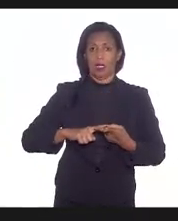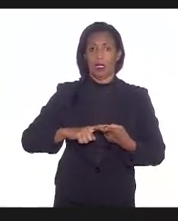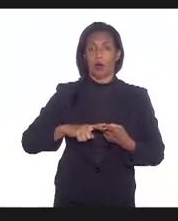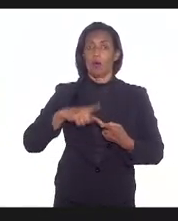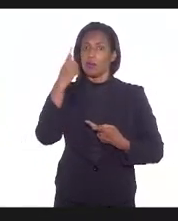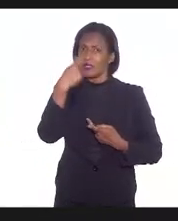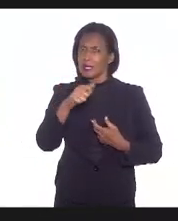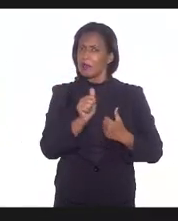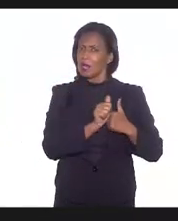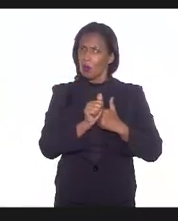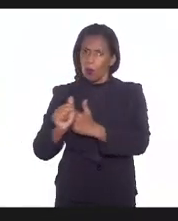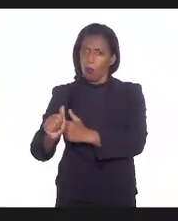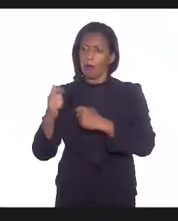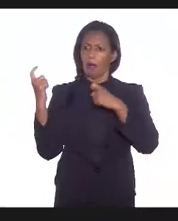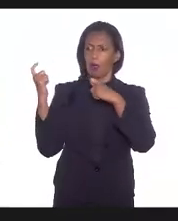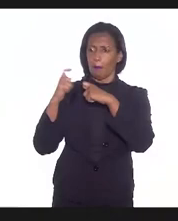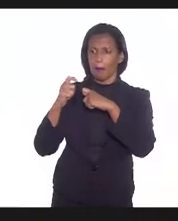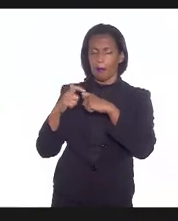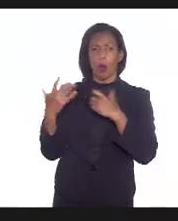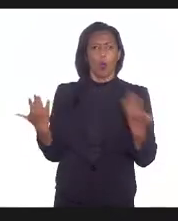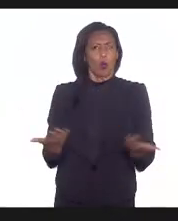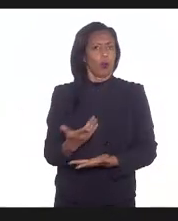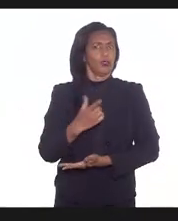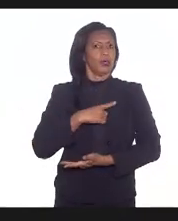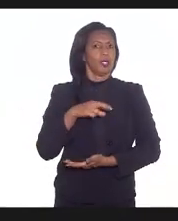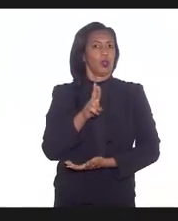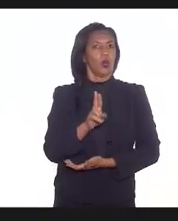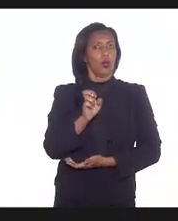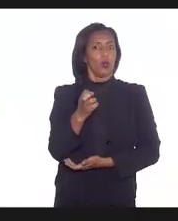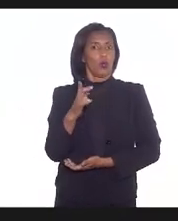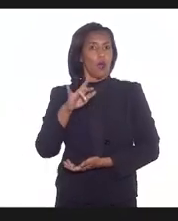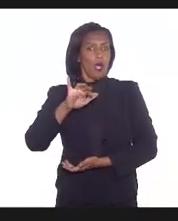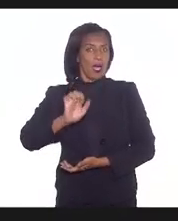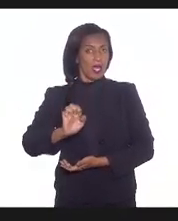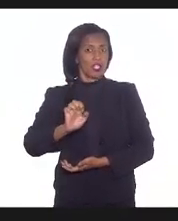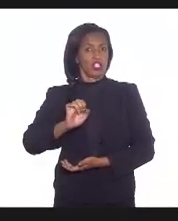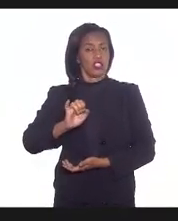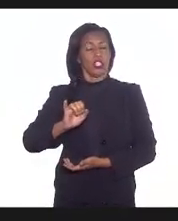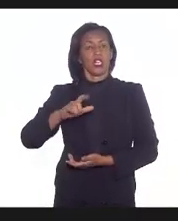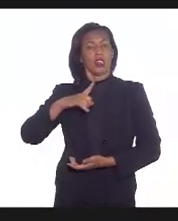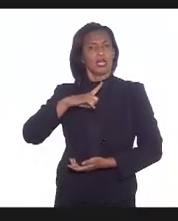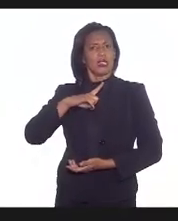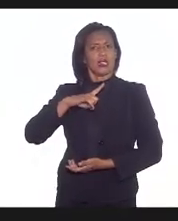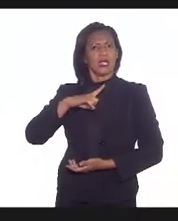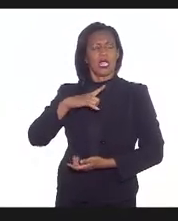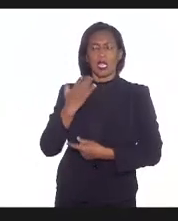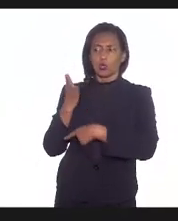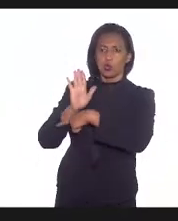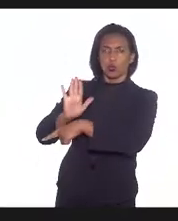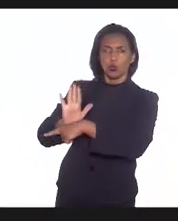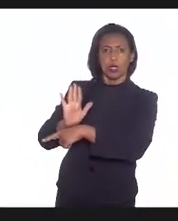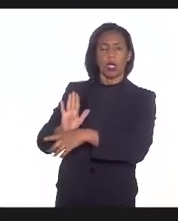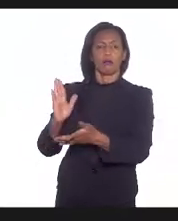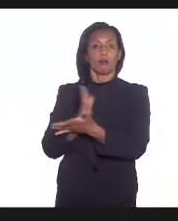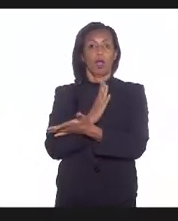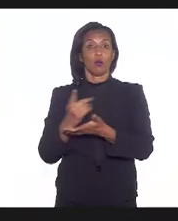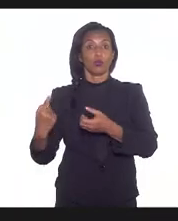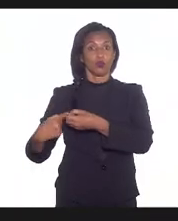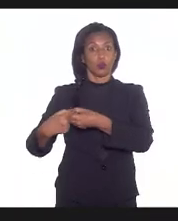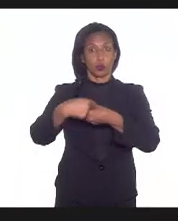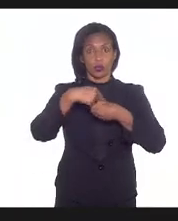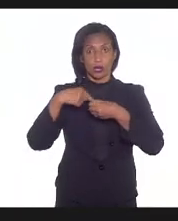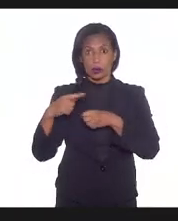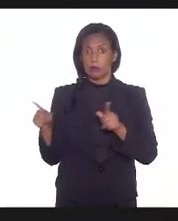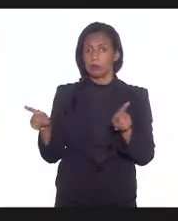acompanhado. Hoje, a gente tem a UER, está montando aí um atendimento para isso, alguns municípios estão montando, é fundamental